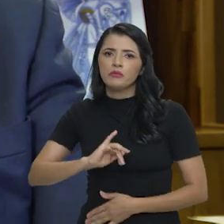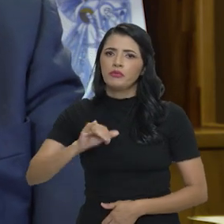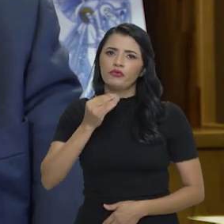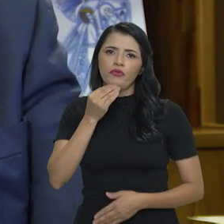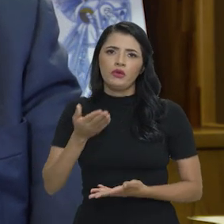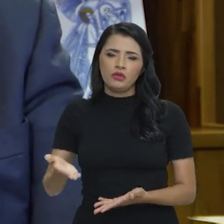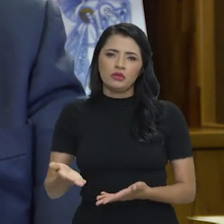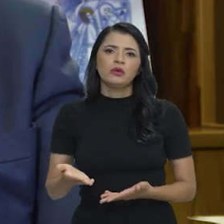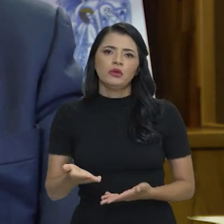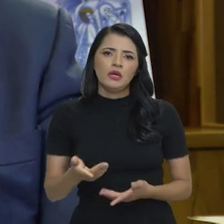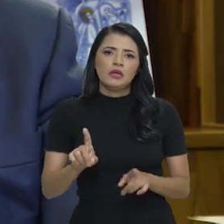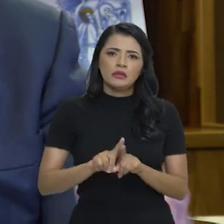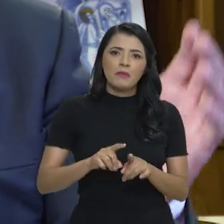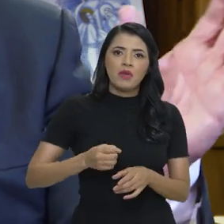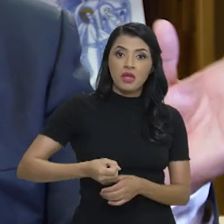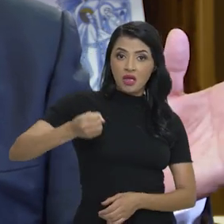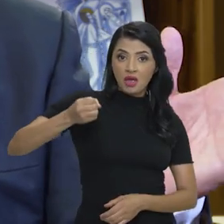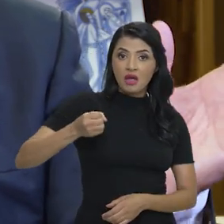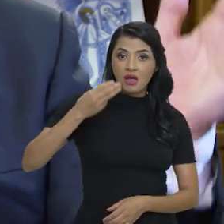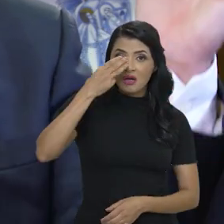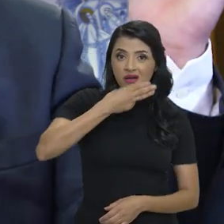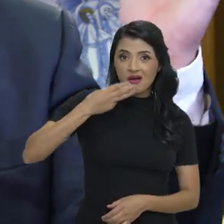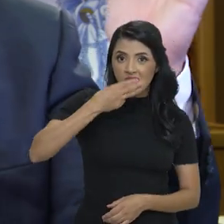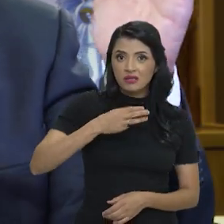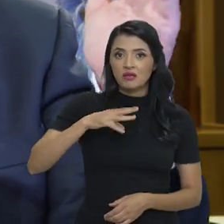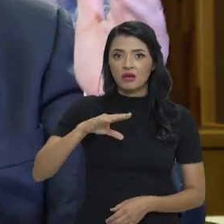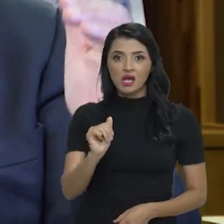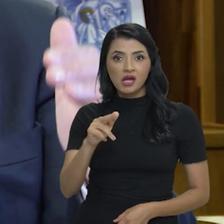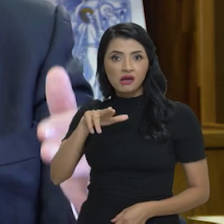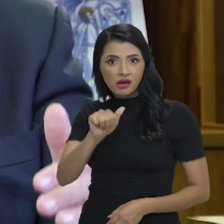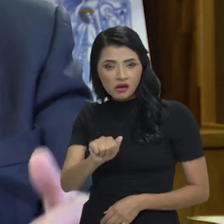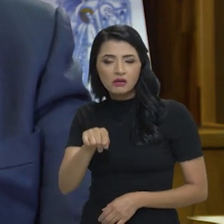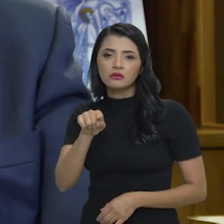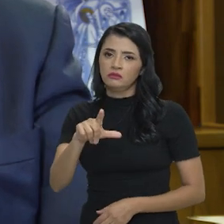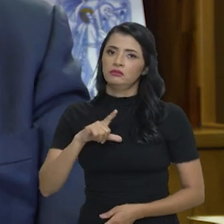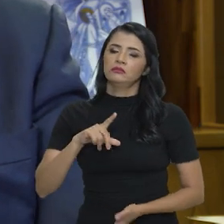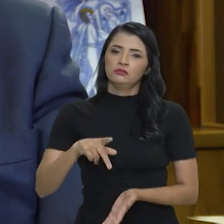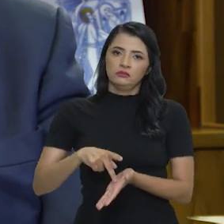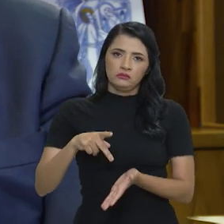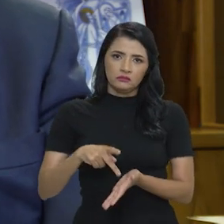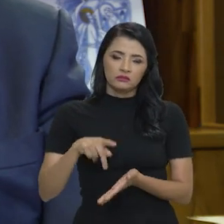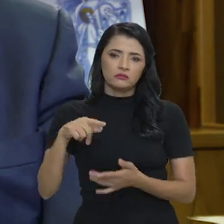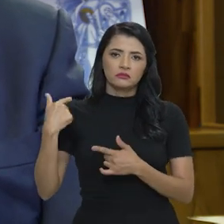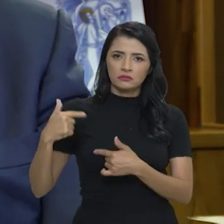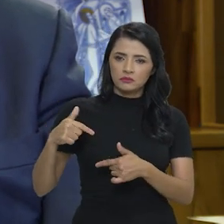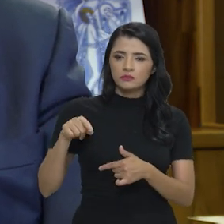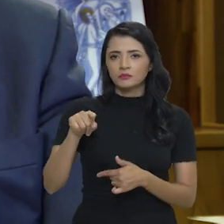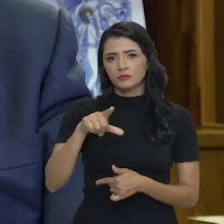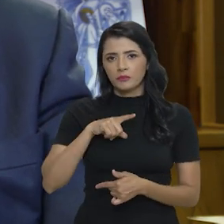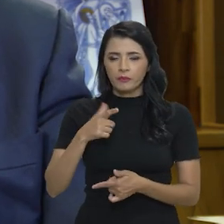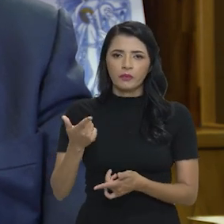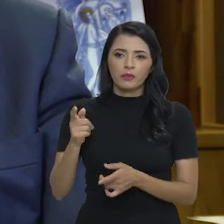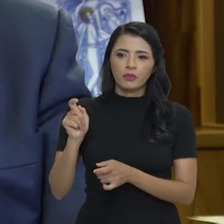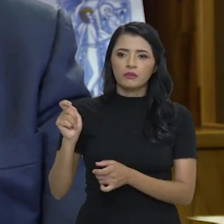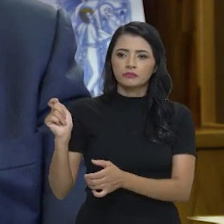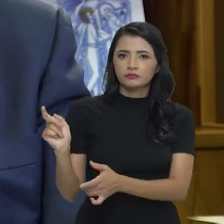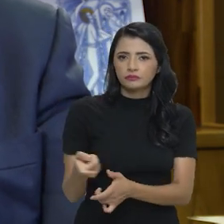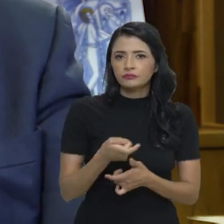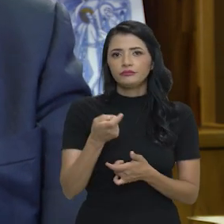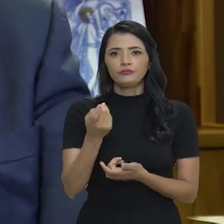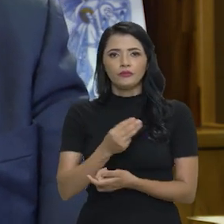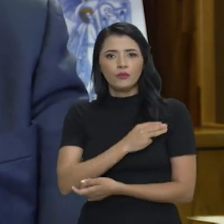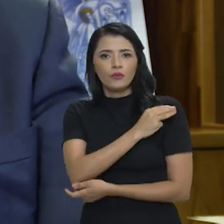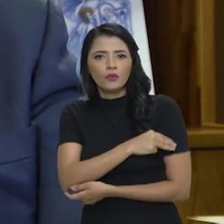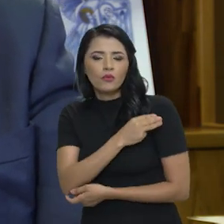A produção de cana, em verdade, diminuiu muito na atividade da produção